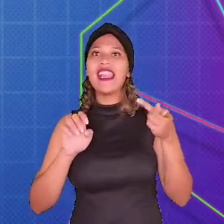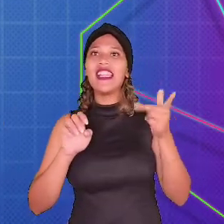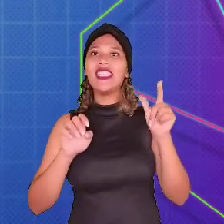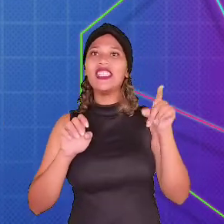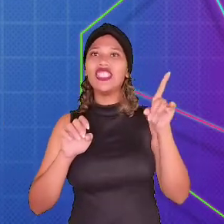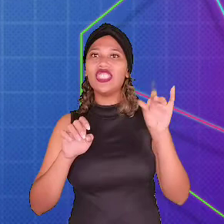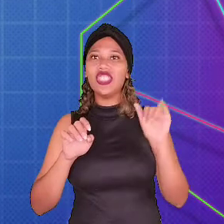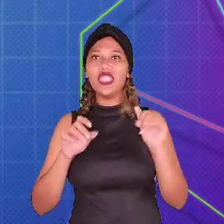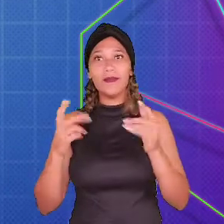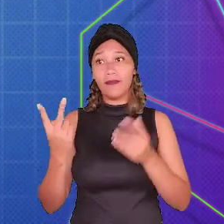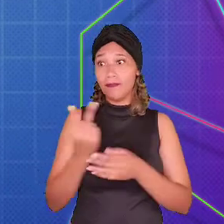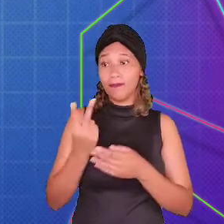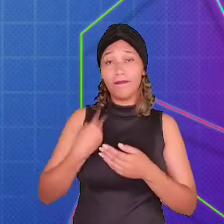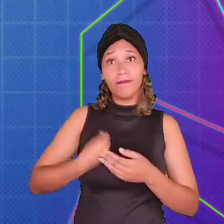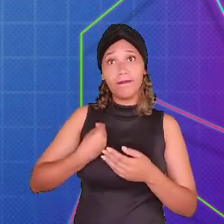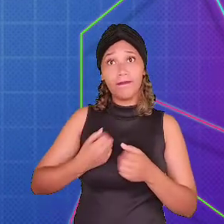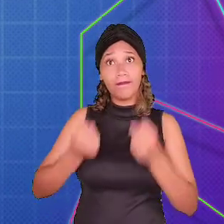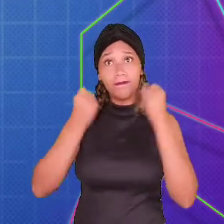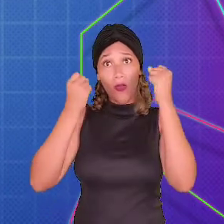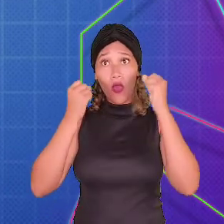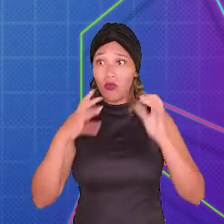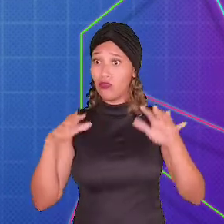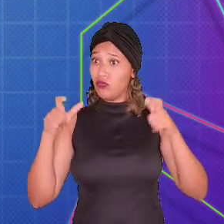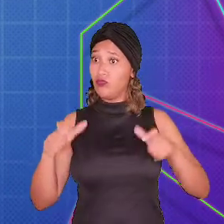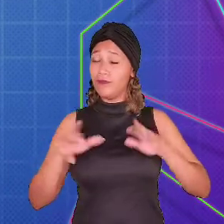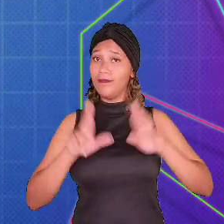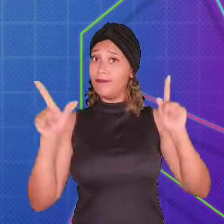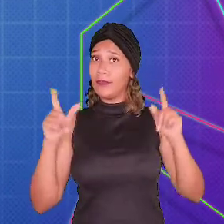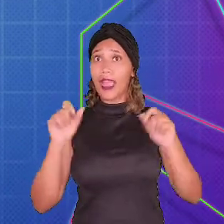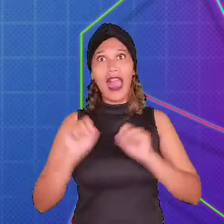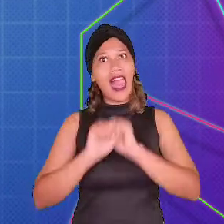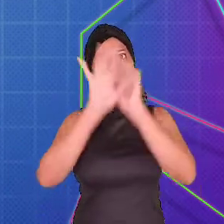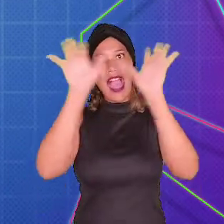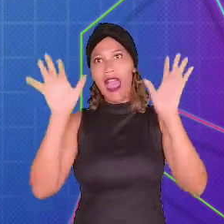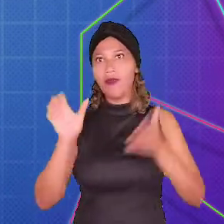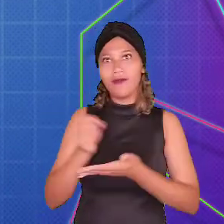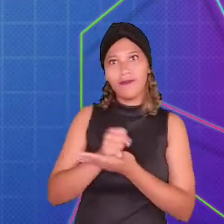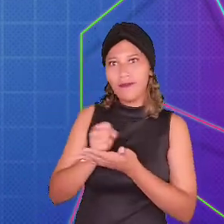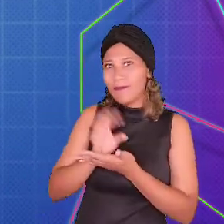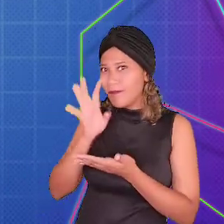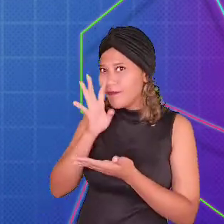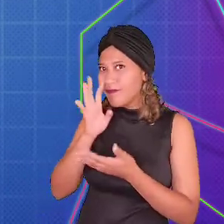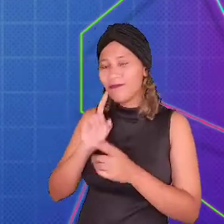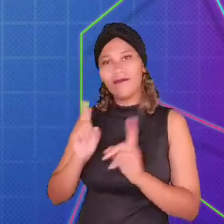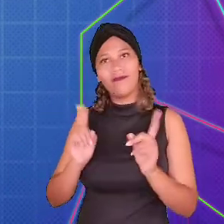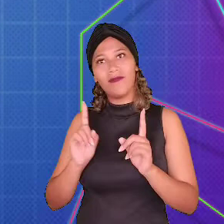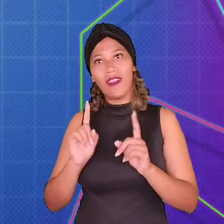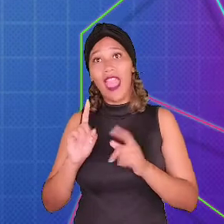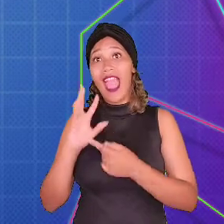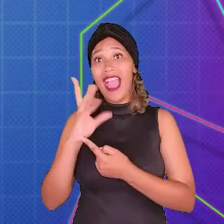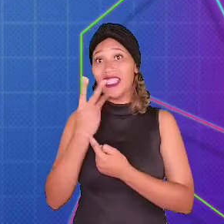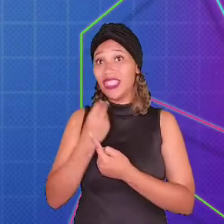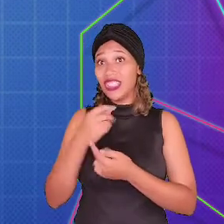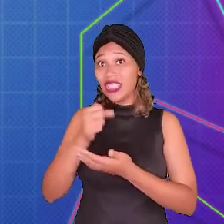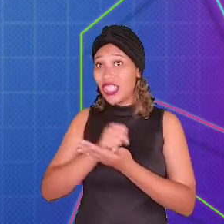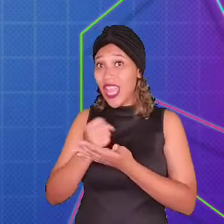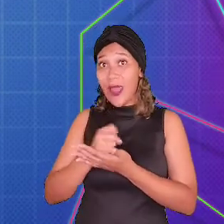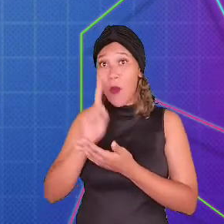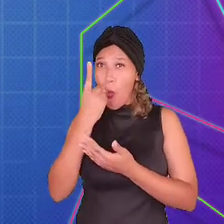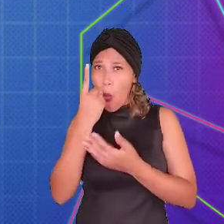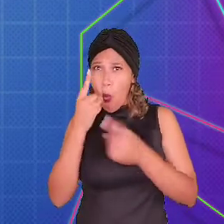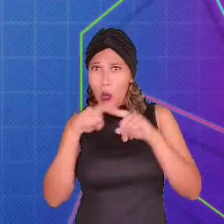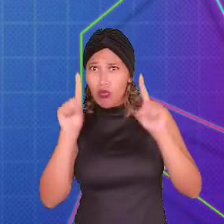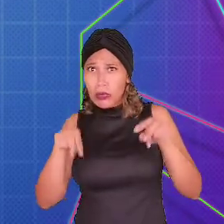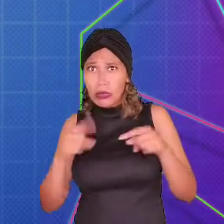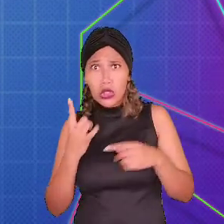objetivo do jogo não ficaria tão claro para o jogador, né? Porém, vale lembrar que o artista de game não é uma função única. Existem